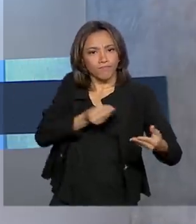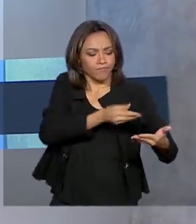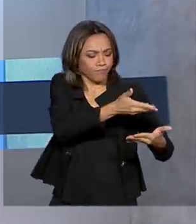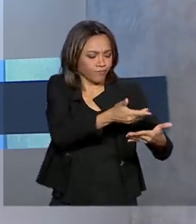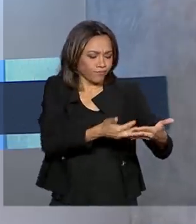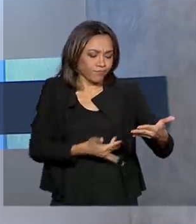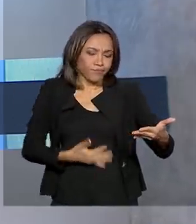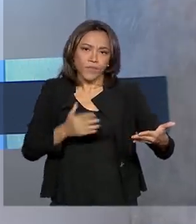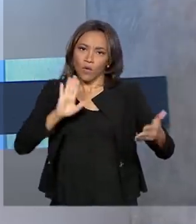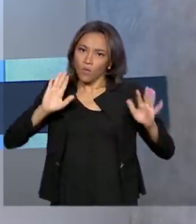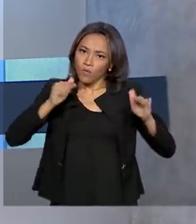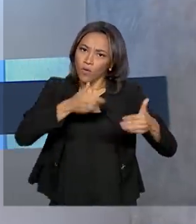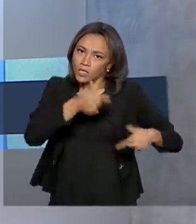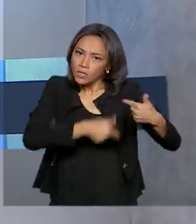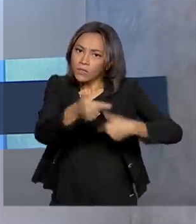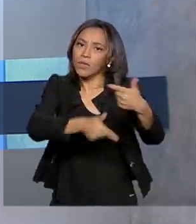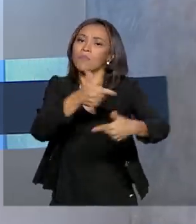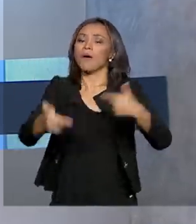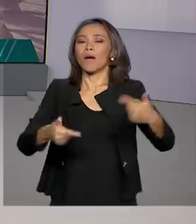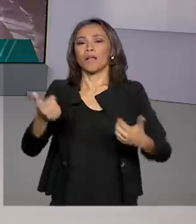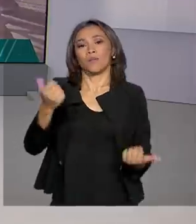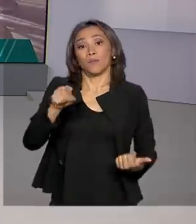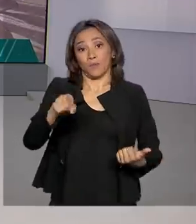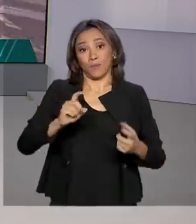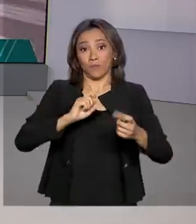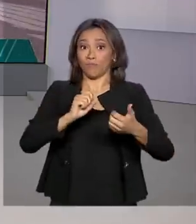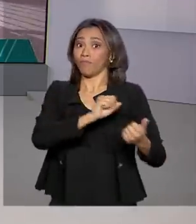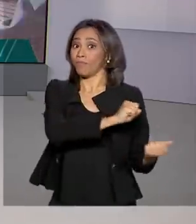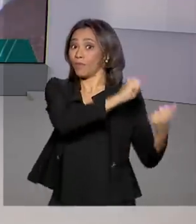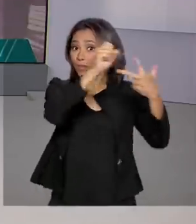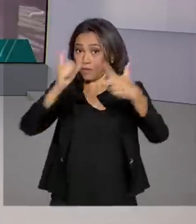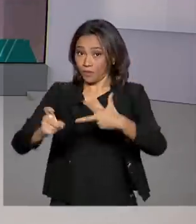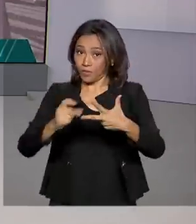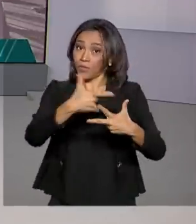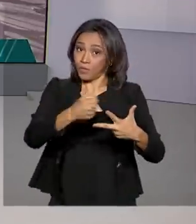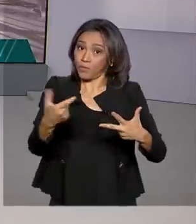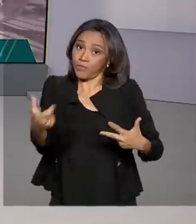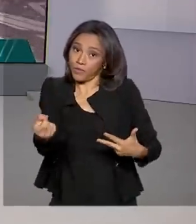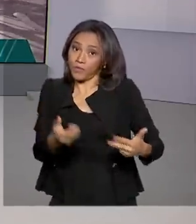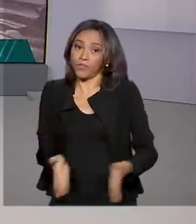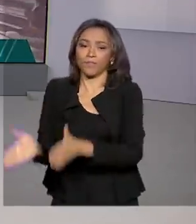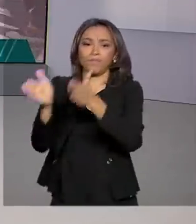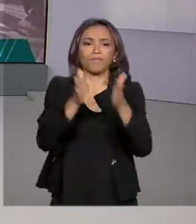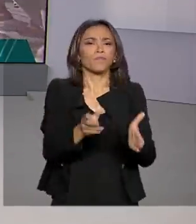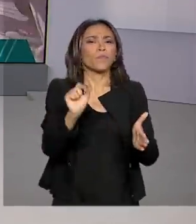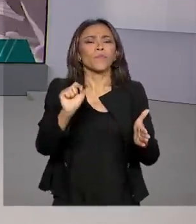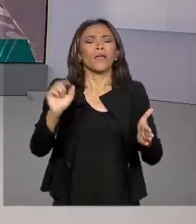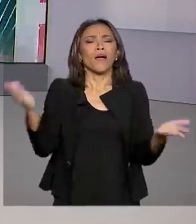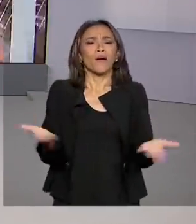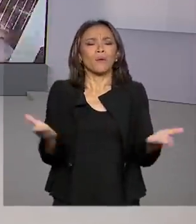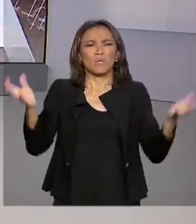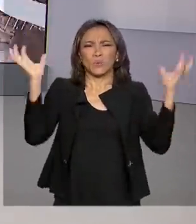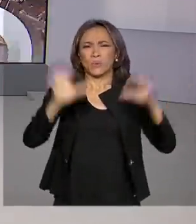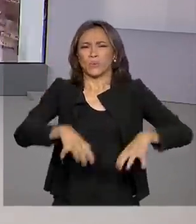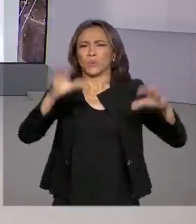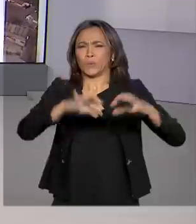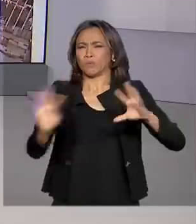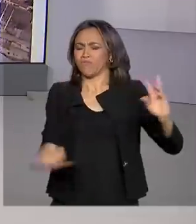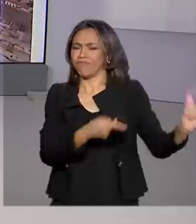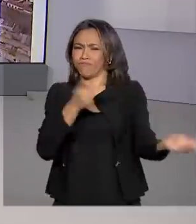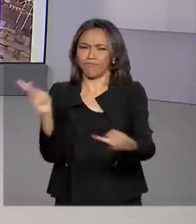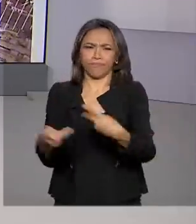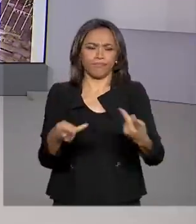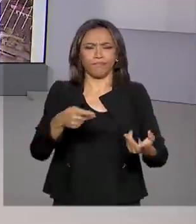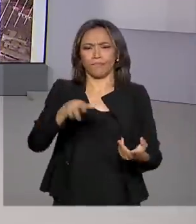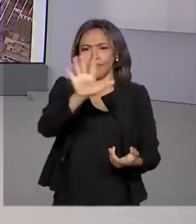do Executivo para 2020. E a gente fala agora sobre as chuvas que atingem os estados do Sudeste. A